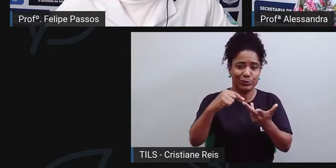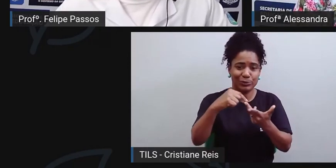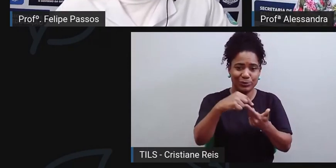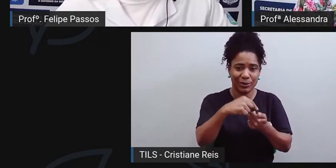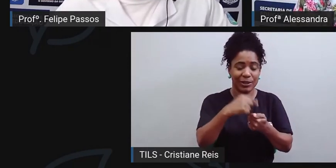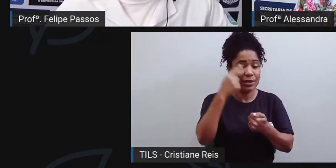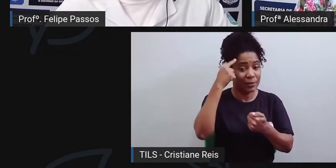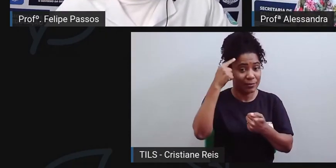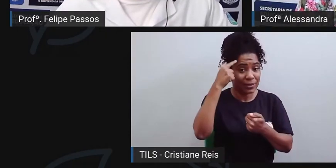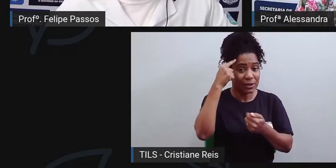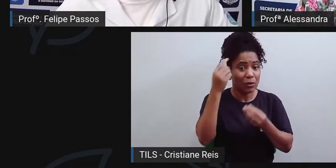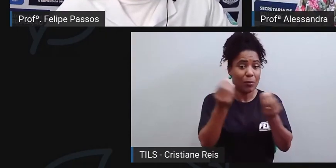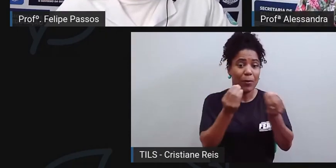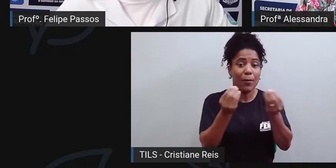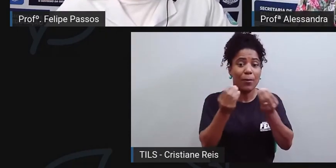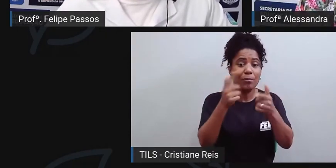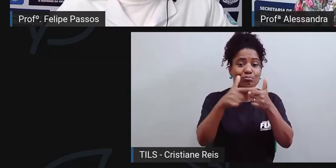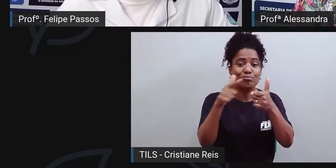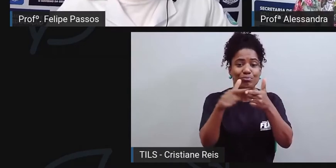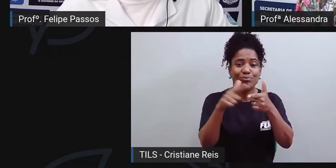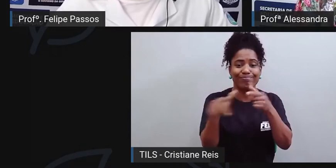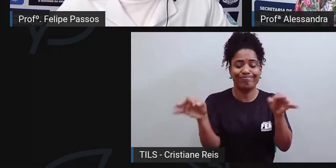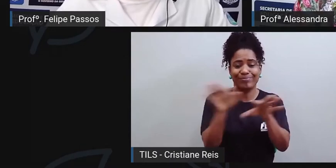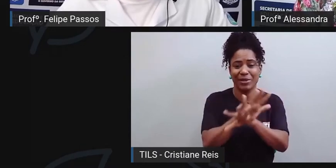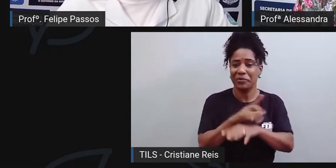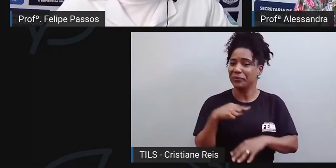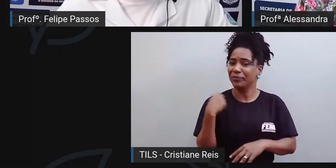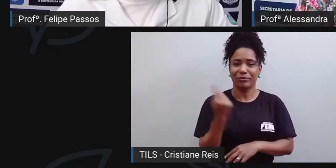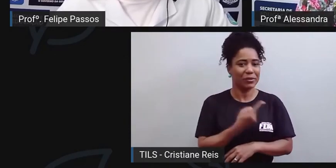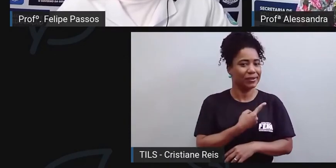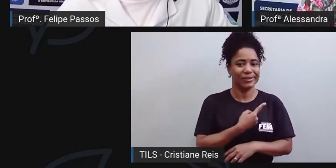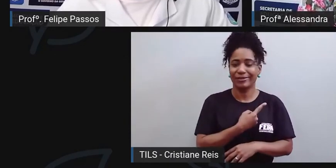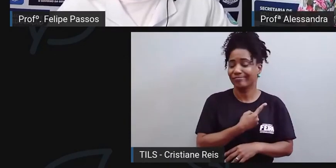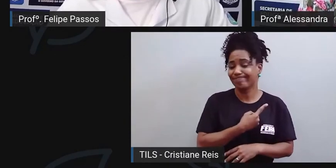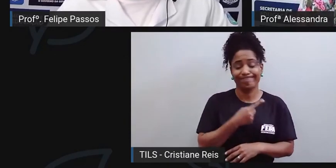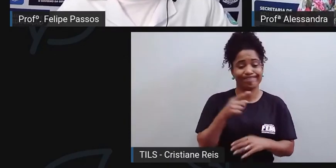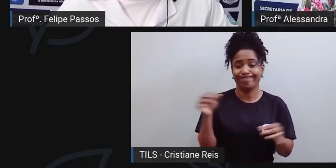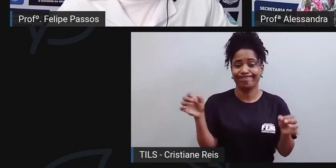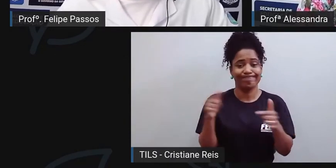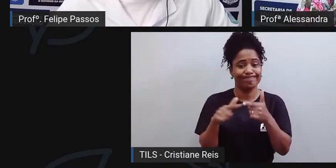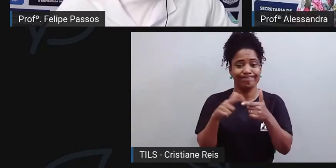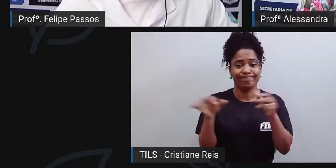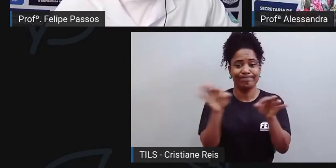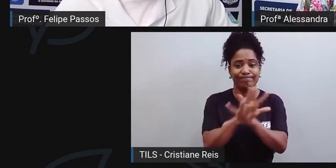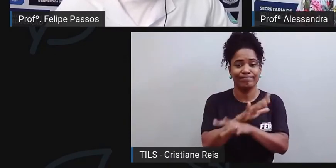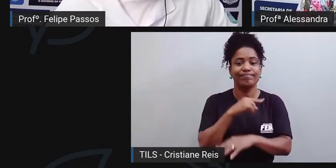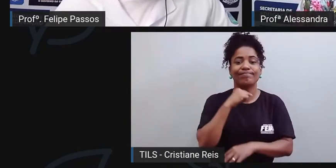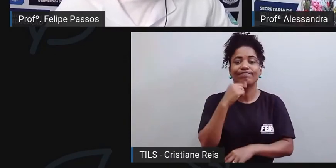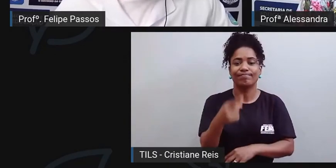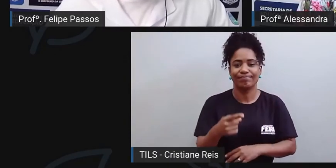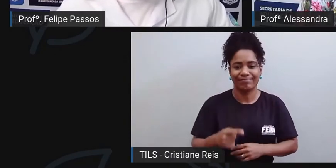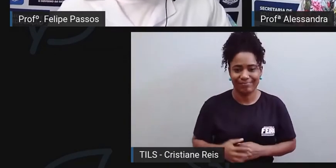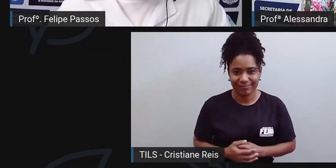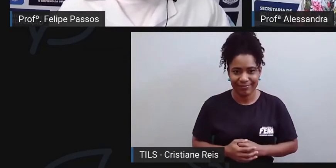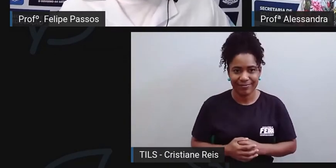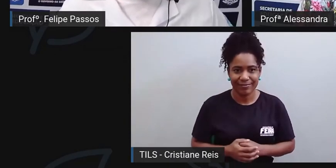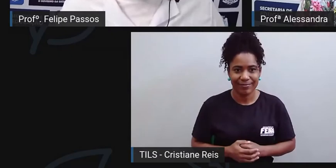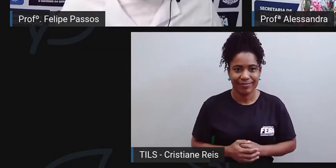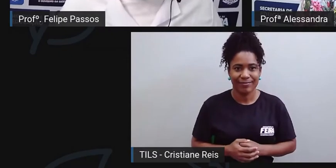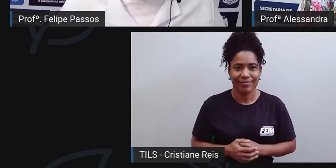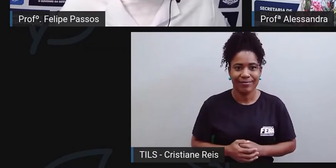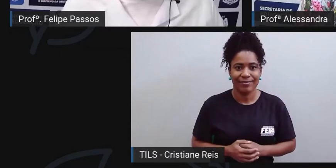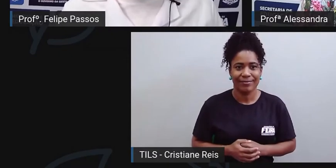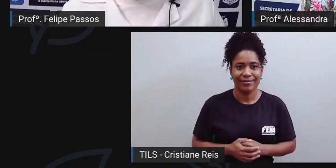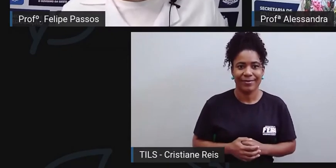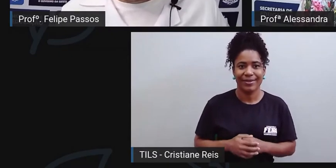nossa alçada, infelizmente. Pois é. Bom, Alessandra, nosso tempo está